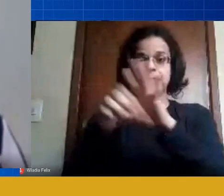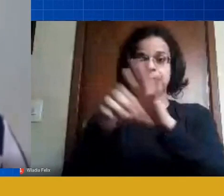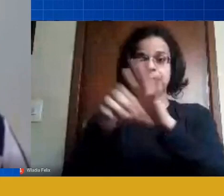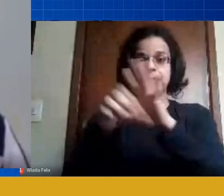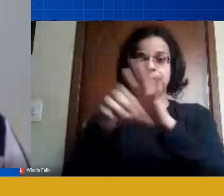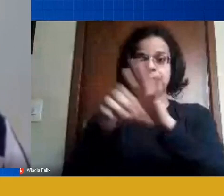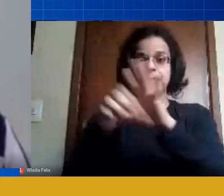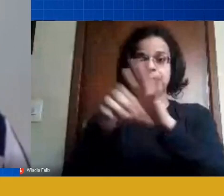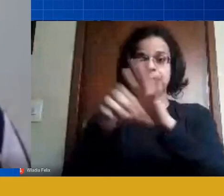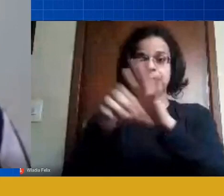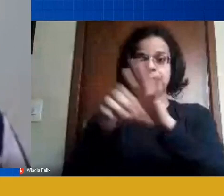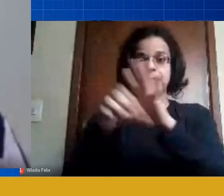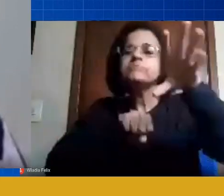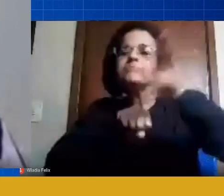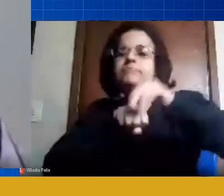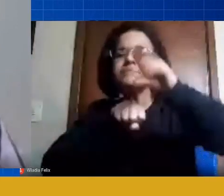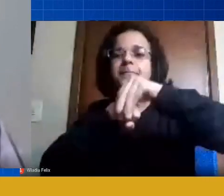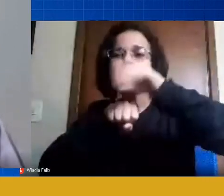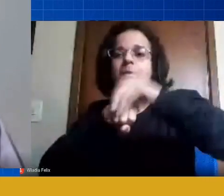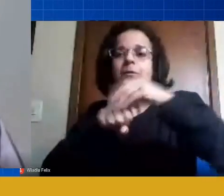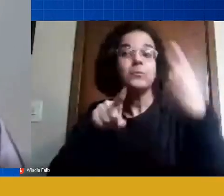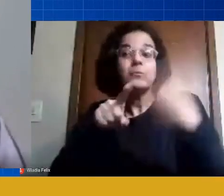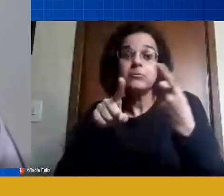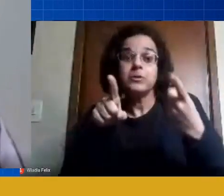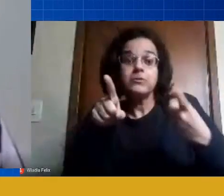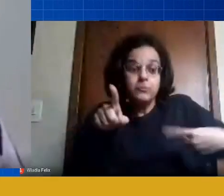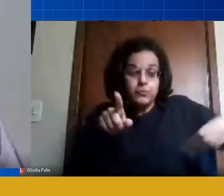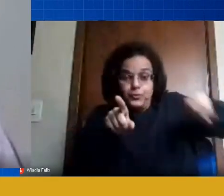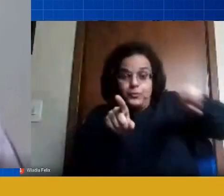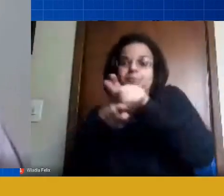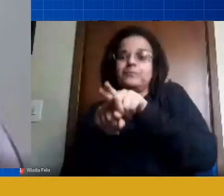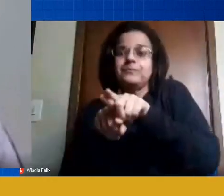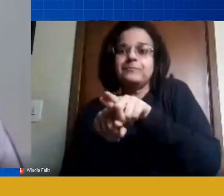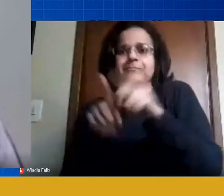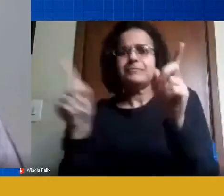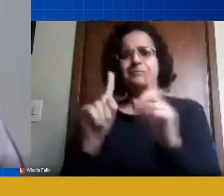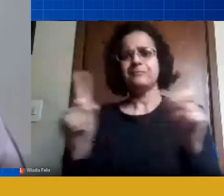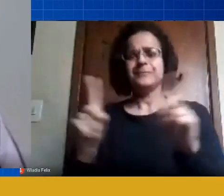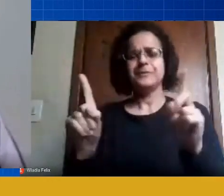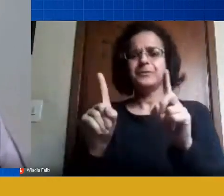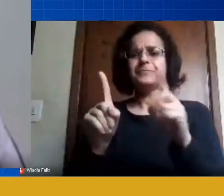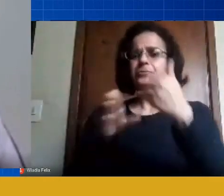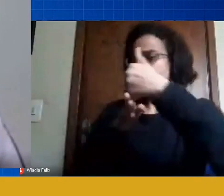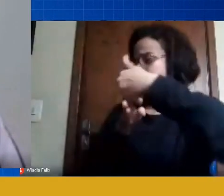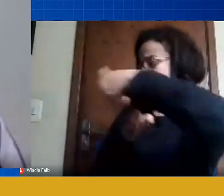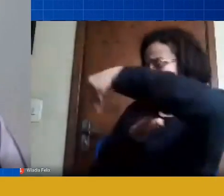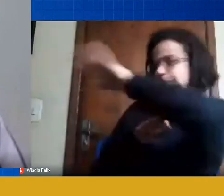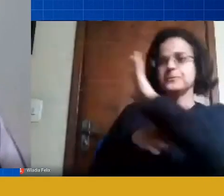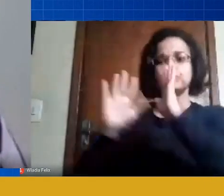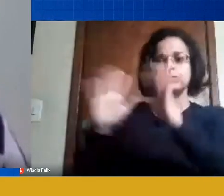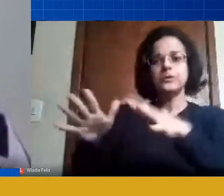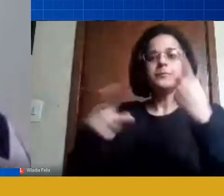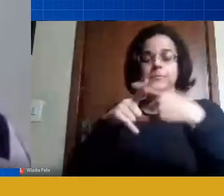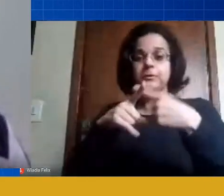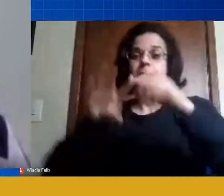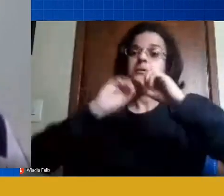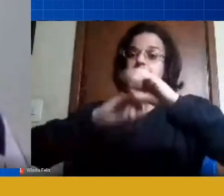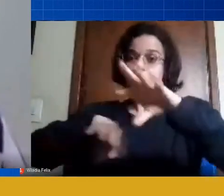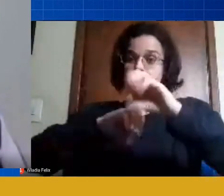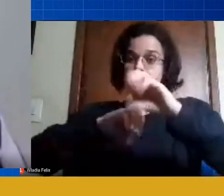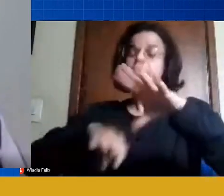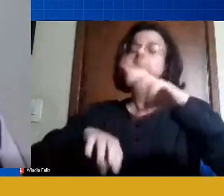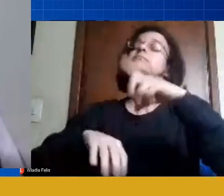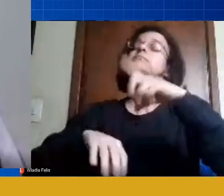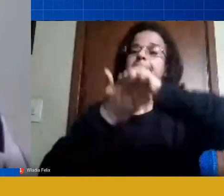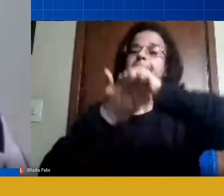conhecimentos porque não vai voltar isso aqui tudo não vai voltar a gente sabe que a educação ela vai ter atividade presencial